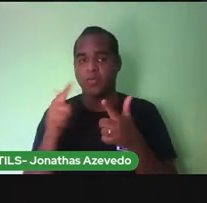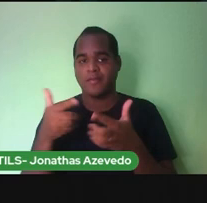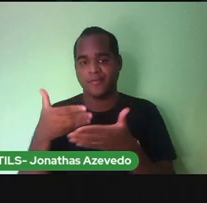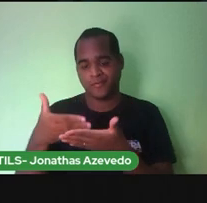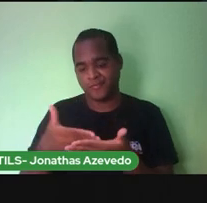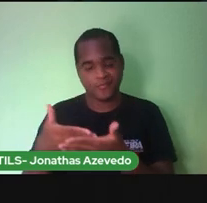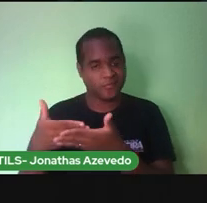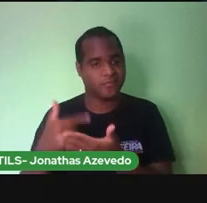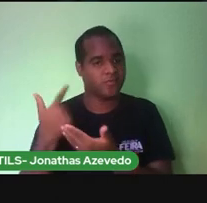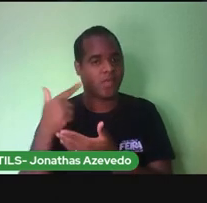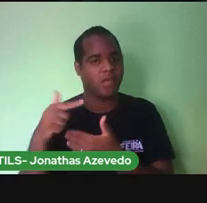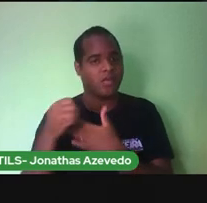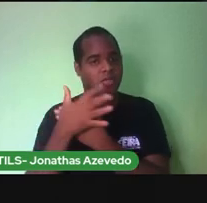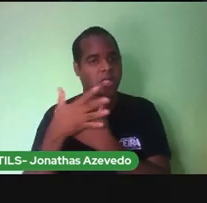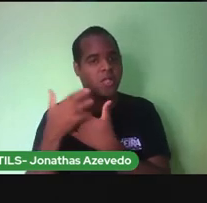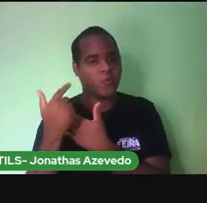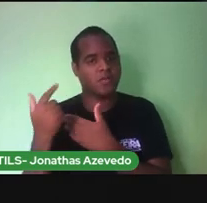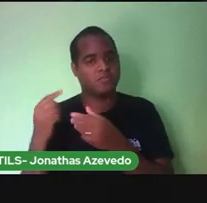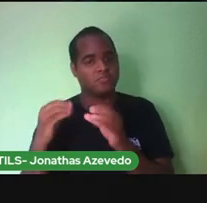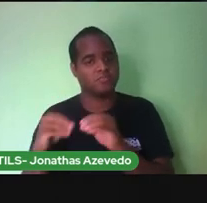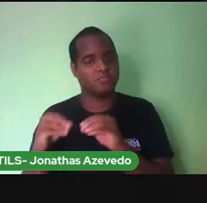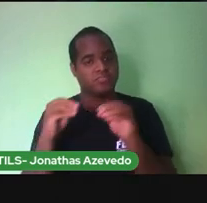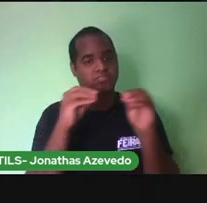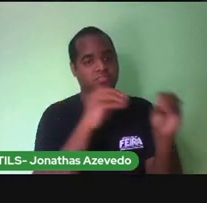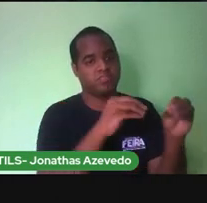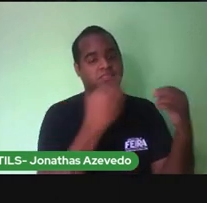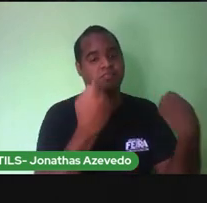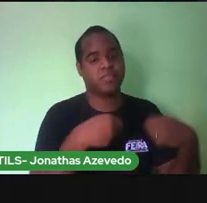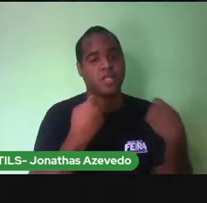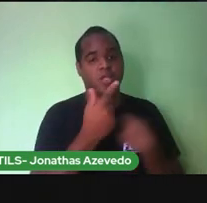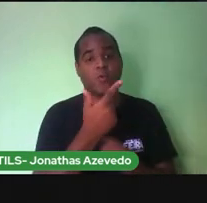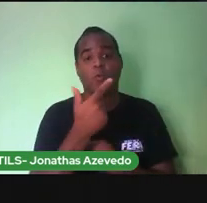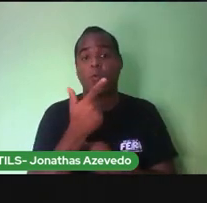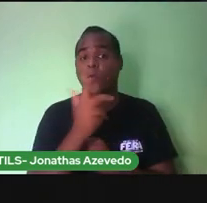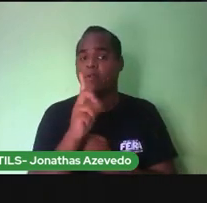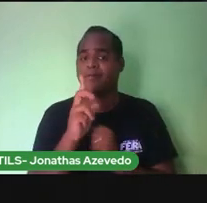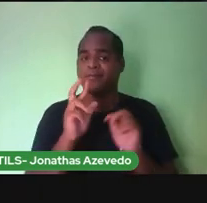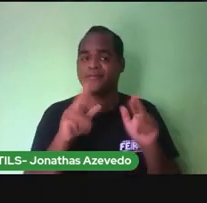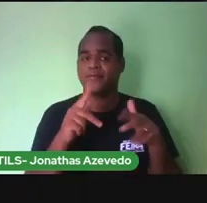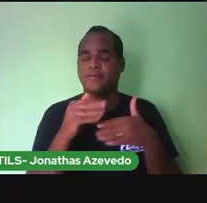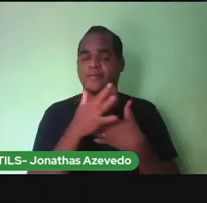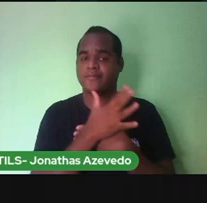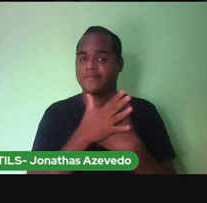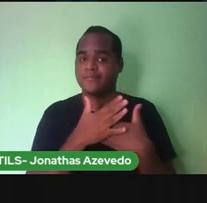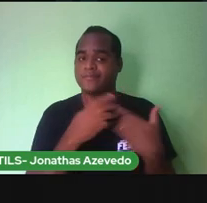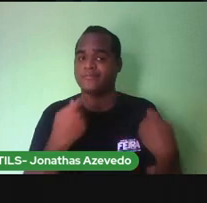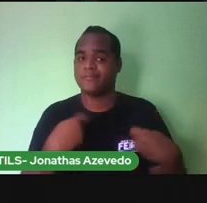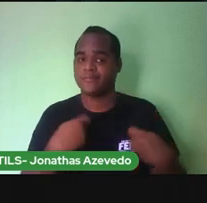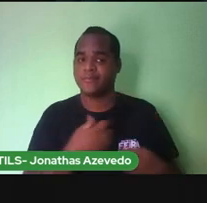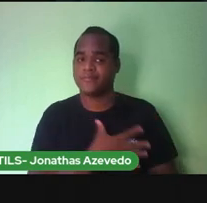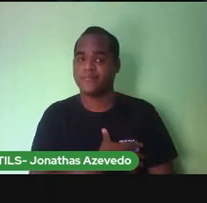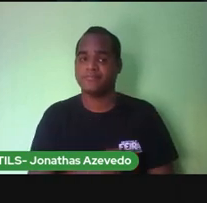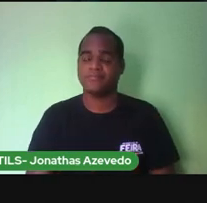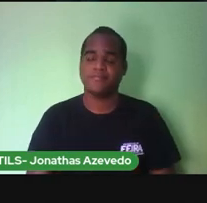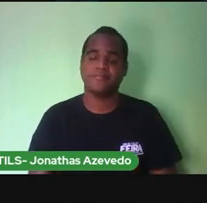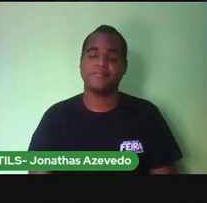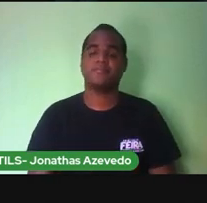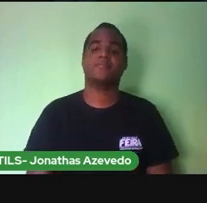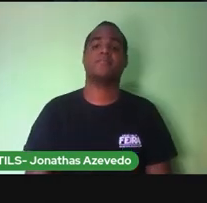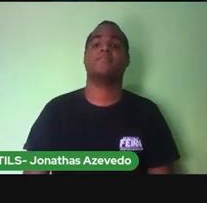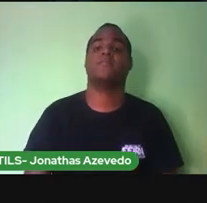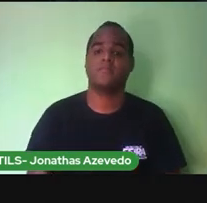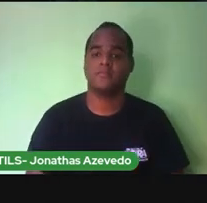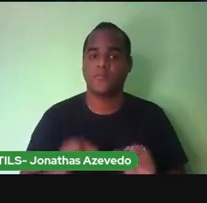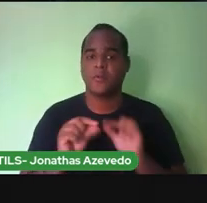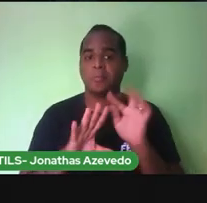a pessoa precisa levar a gestante a uma outra cidade para ter o neném. Aí, o que acontece?